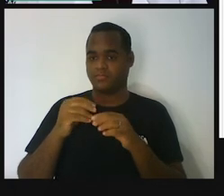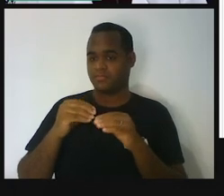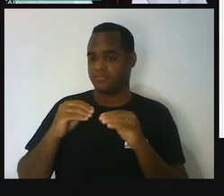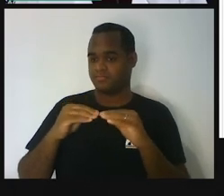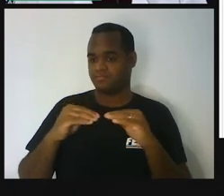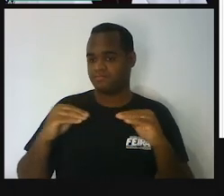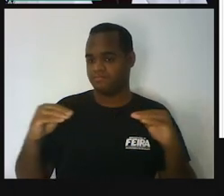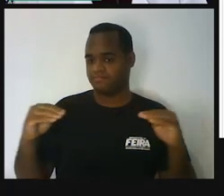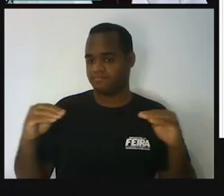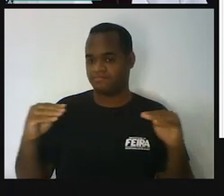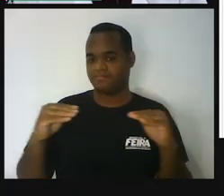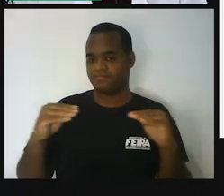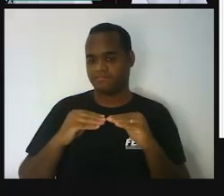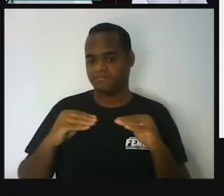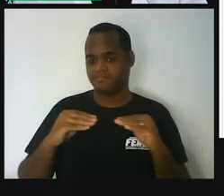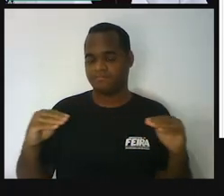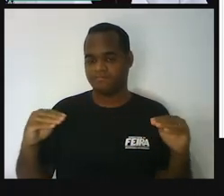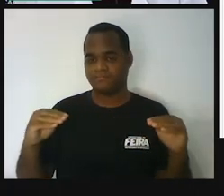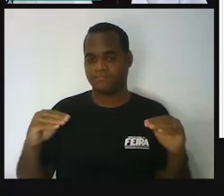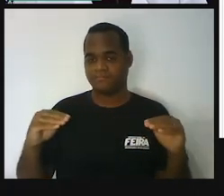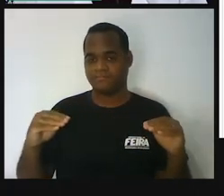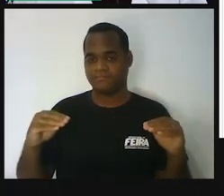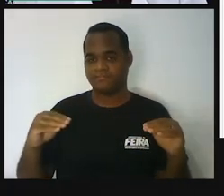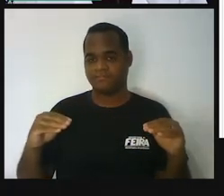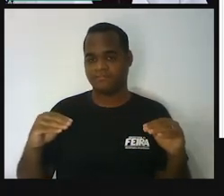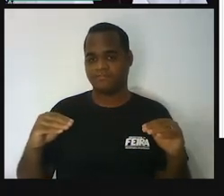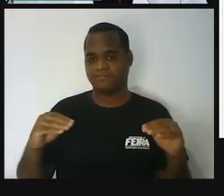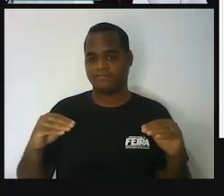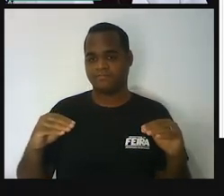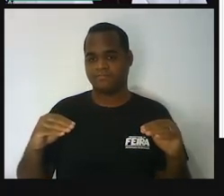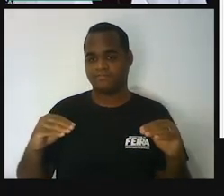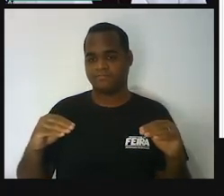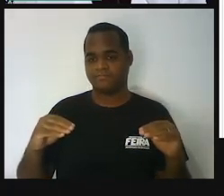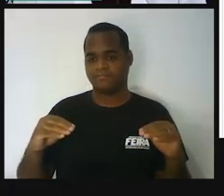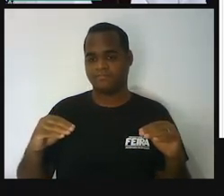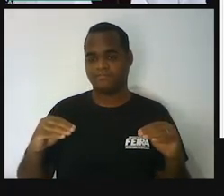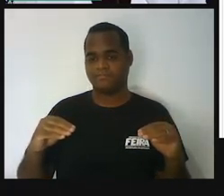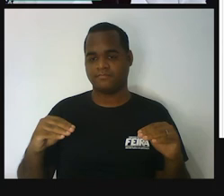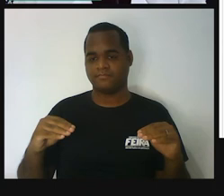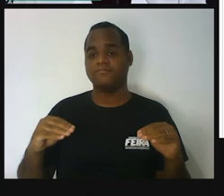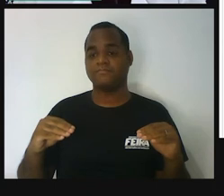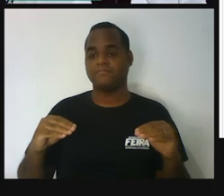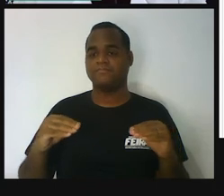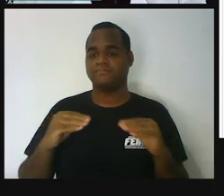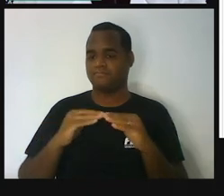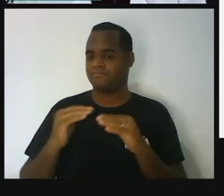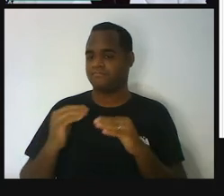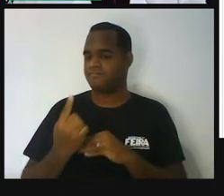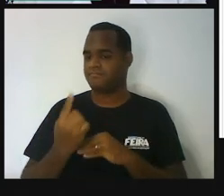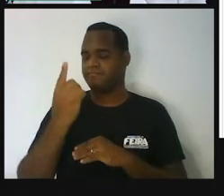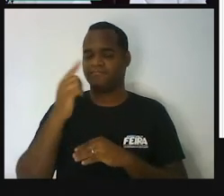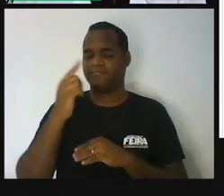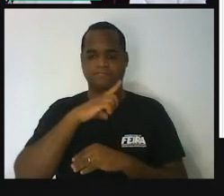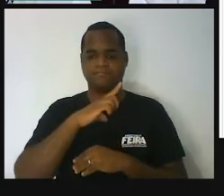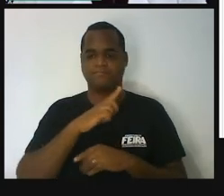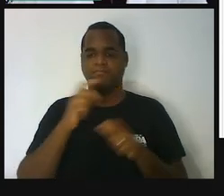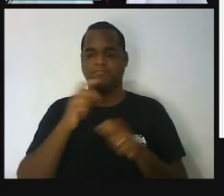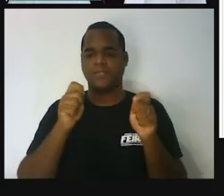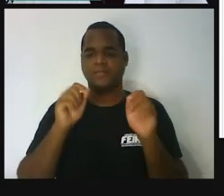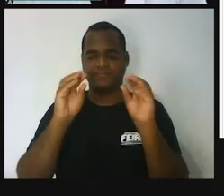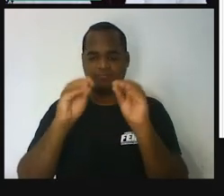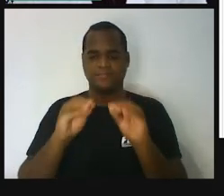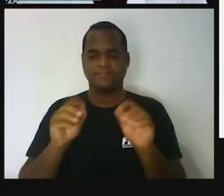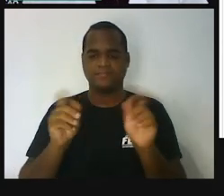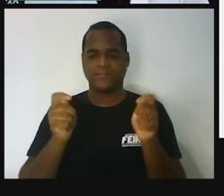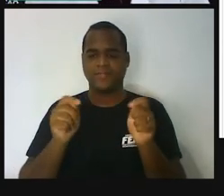comprimento. Olha só. Comprimento e altura. Altura. Tá? Então, vou colocar aqui também que a gente